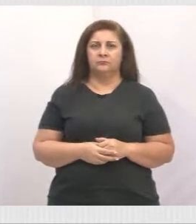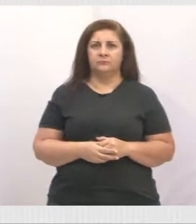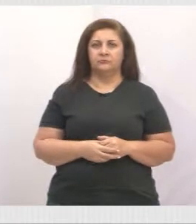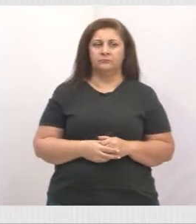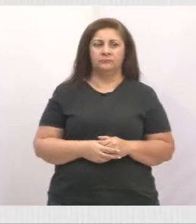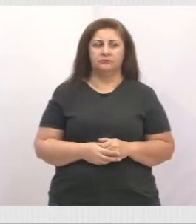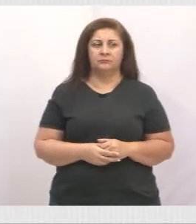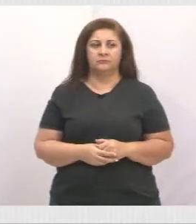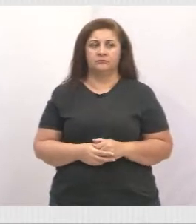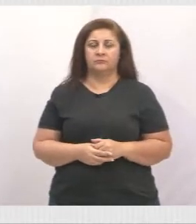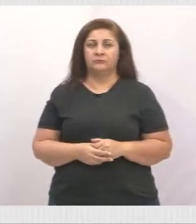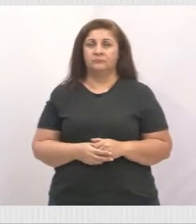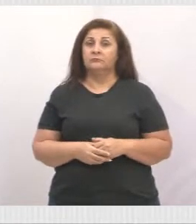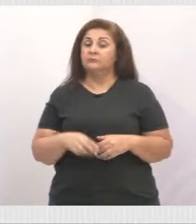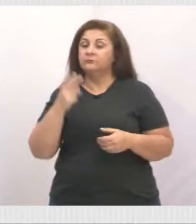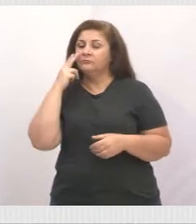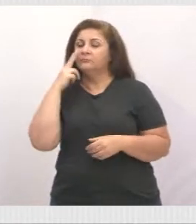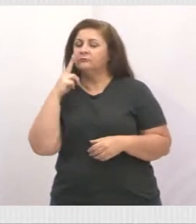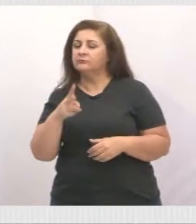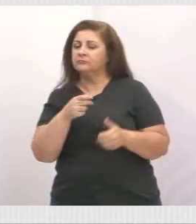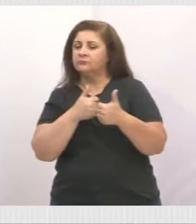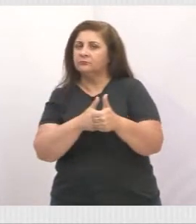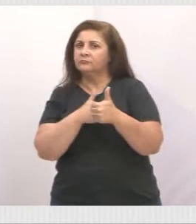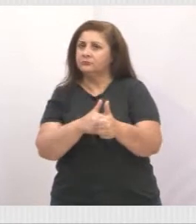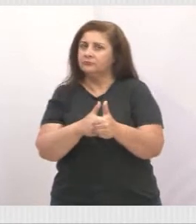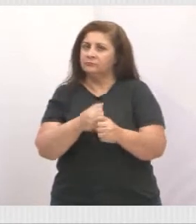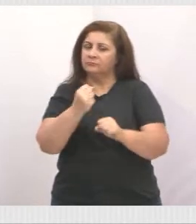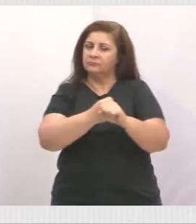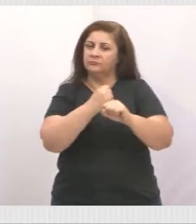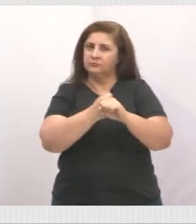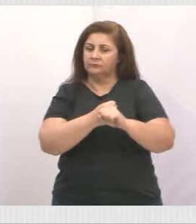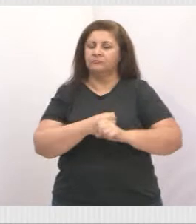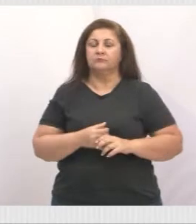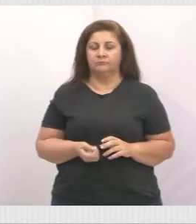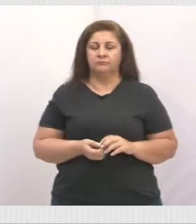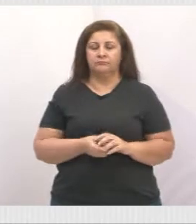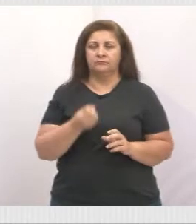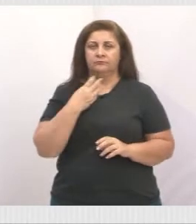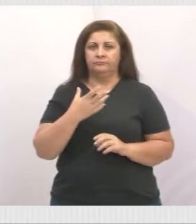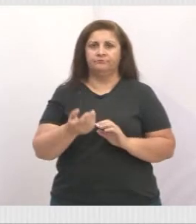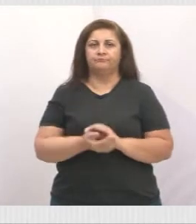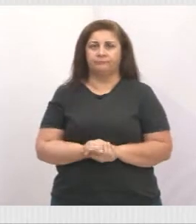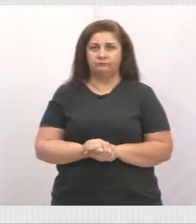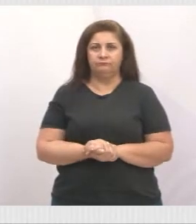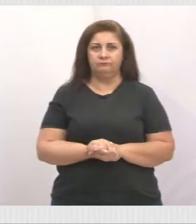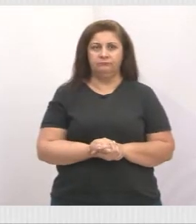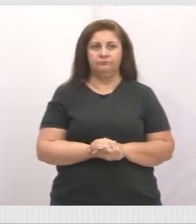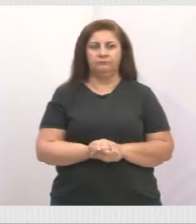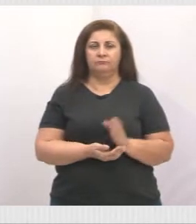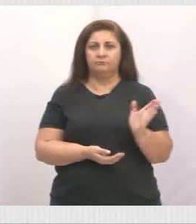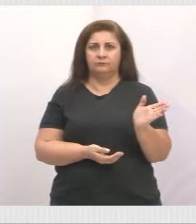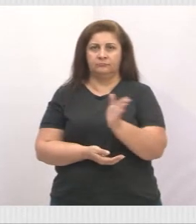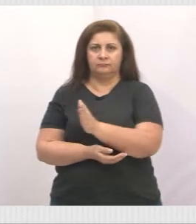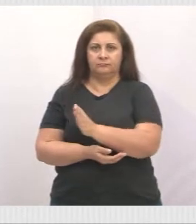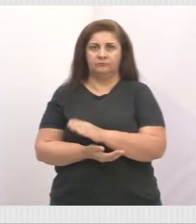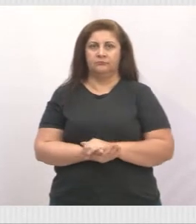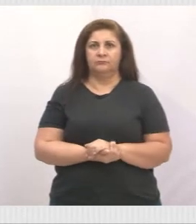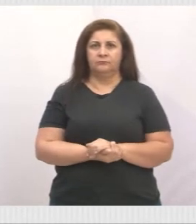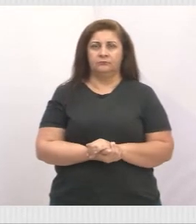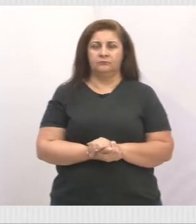E estaremos acompanhando essa obra aí, falando dela aqui. Tá bom? Pode ir para a próxima?